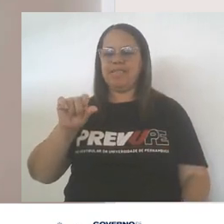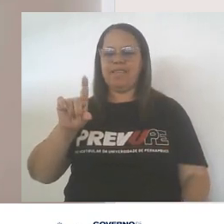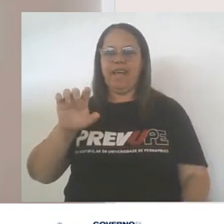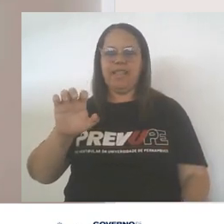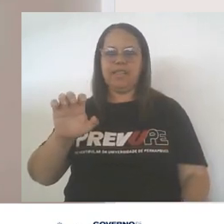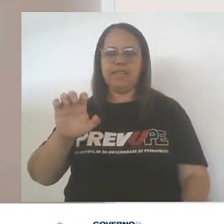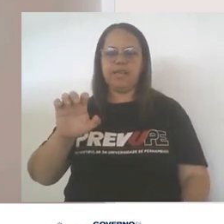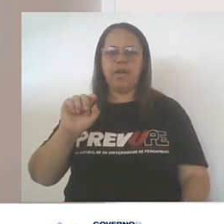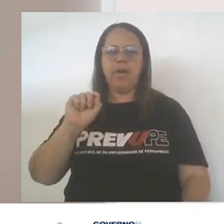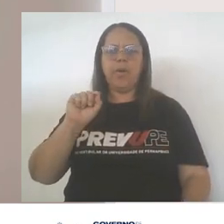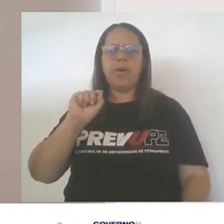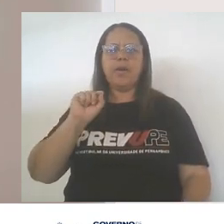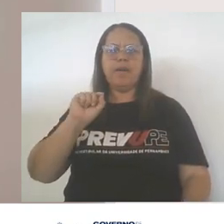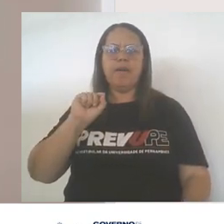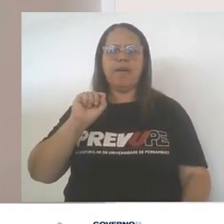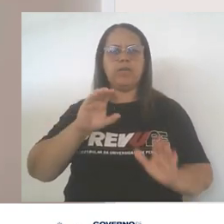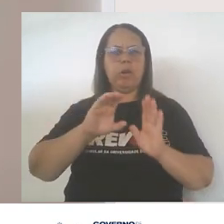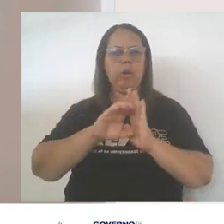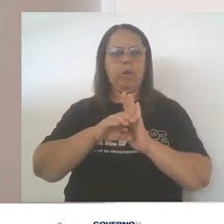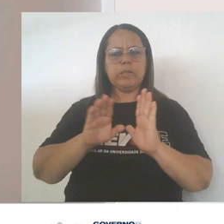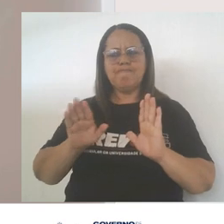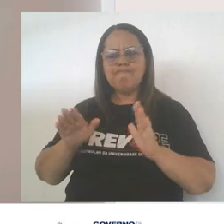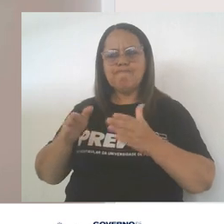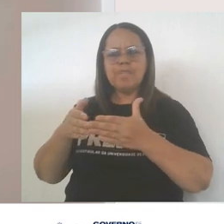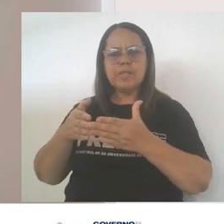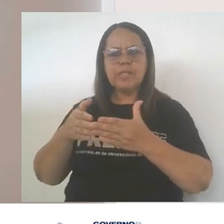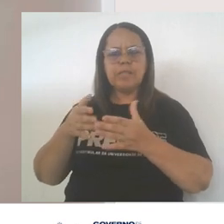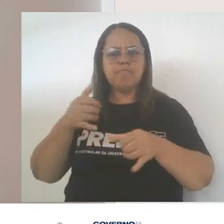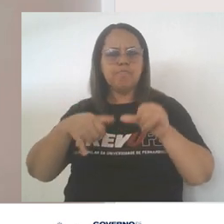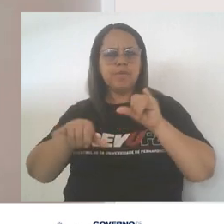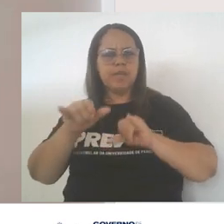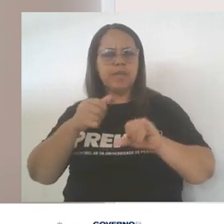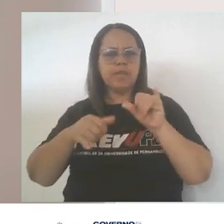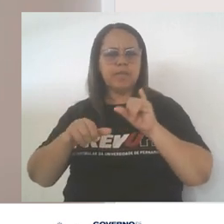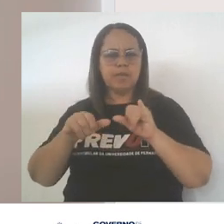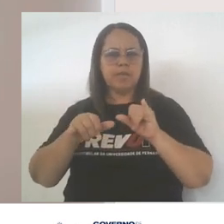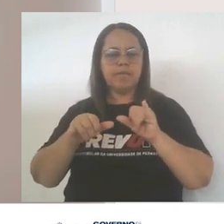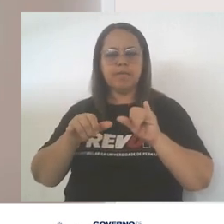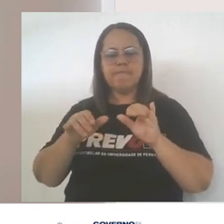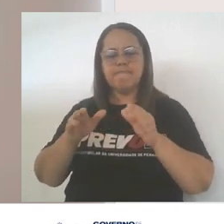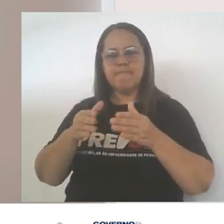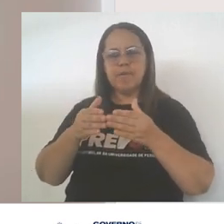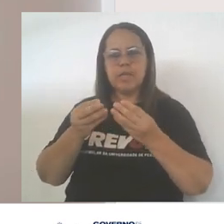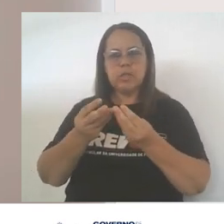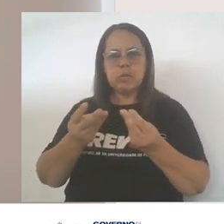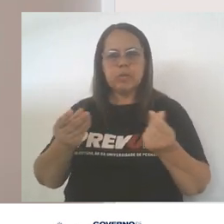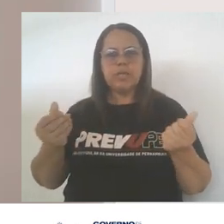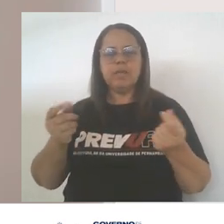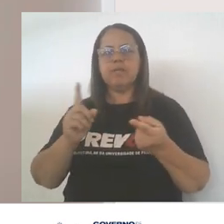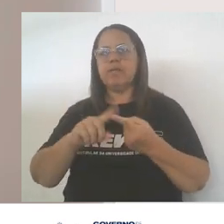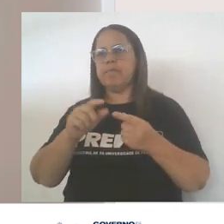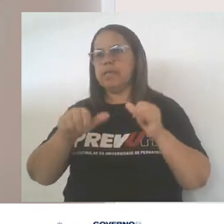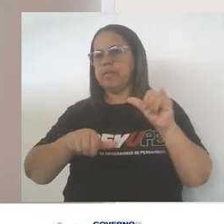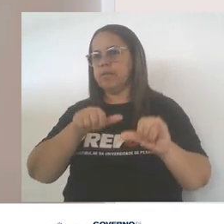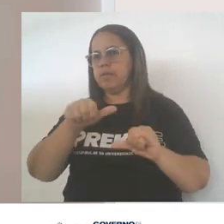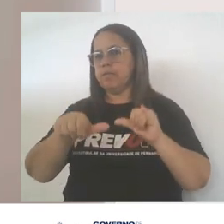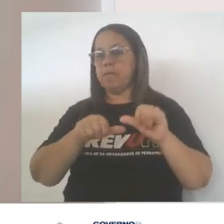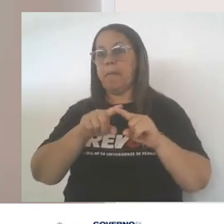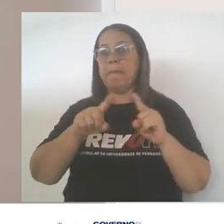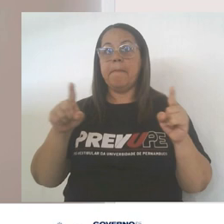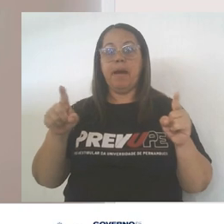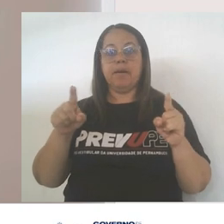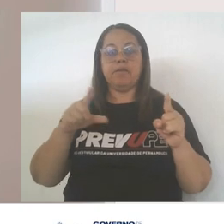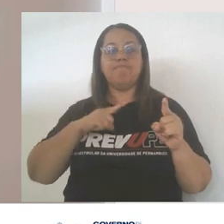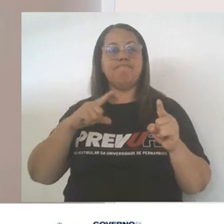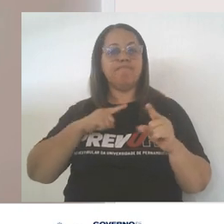conceito central na química que afeta não apenas a compreensão das substâncias e das reações químicas, mas também